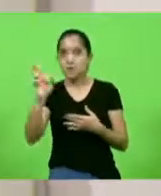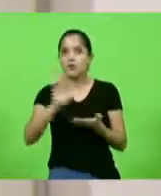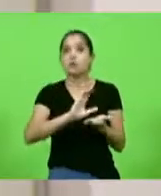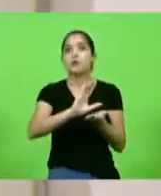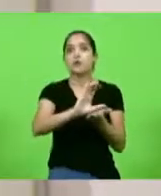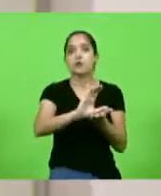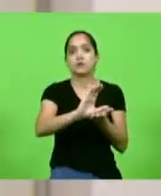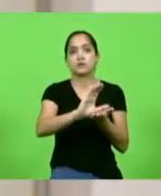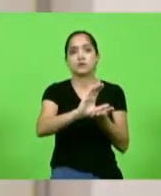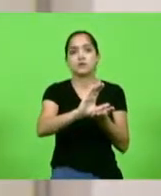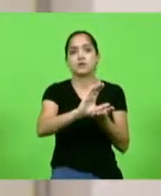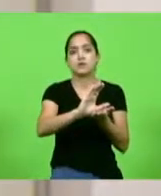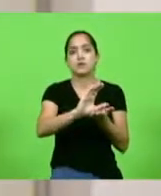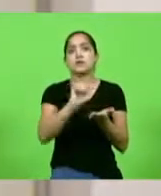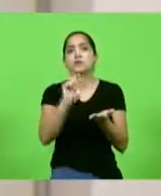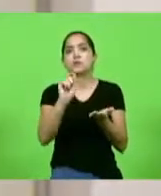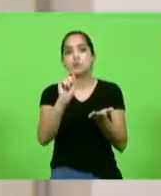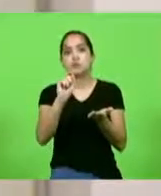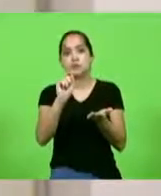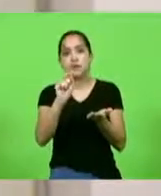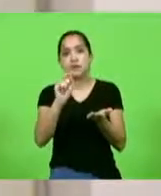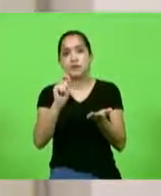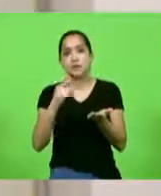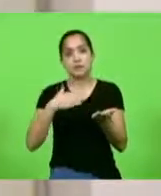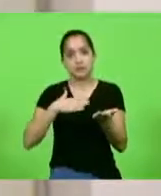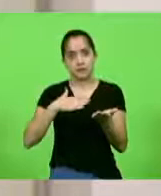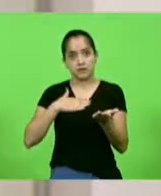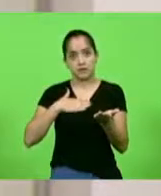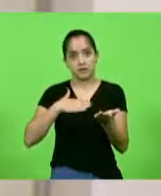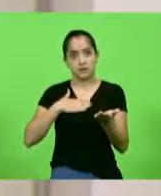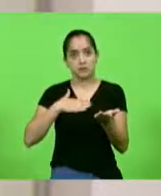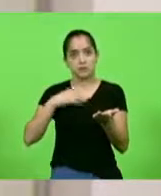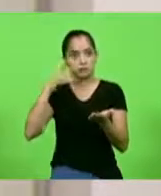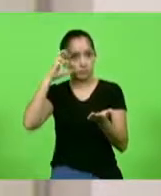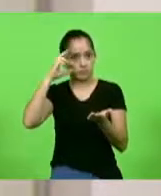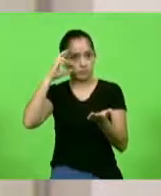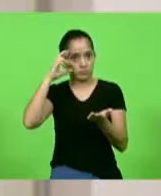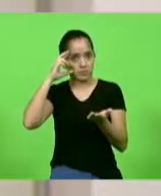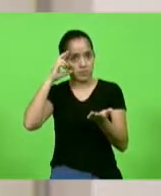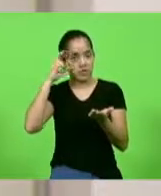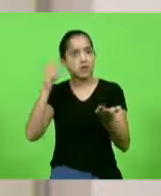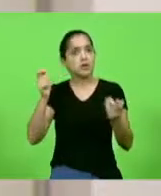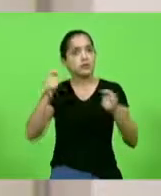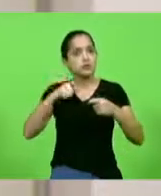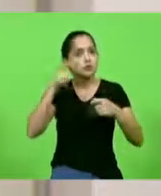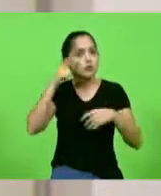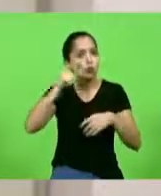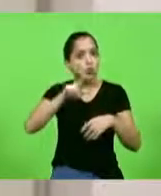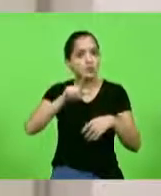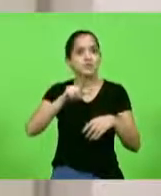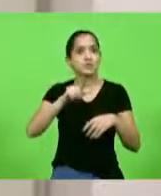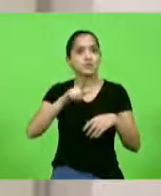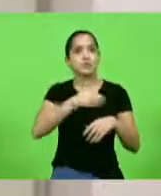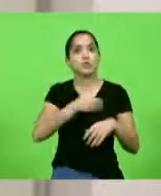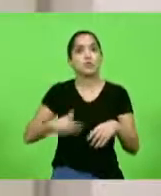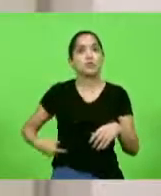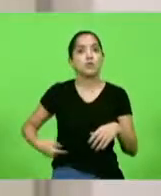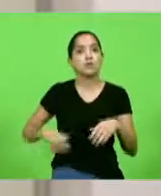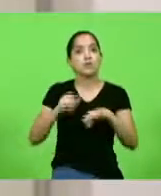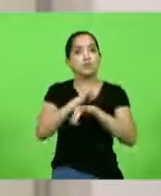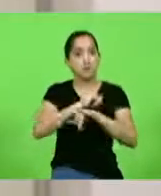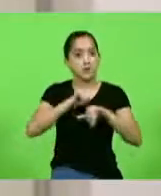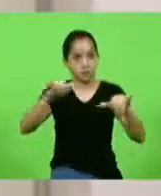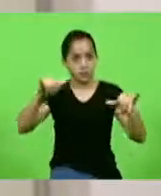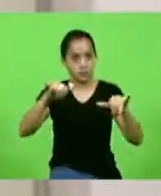um pacote de investimentos que este deputado, deputado Alba, conseguiu com o governo do Estado e que foi anunciado na